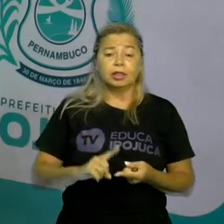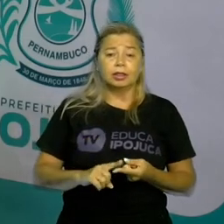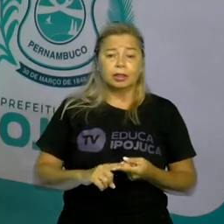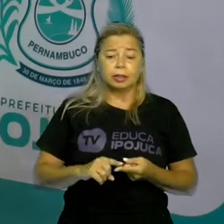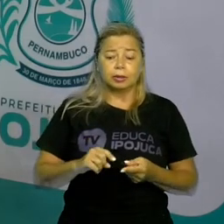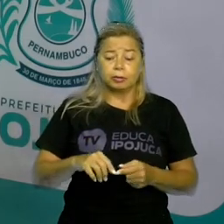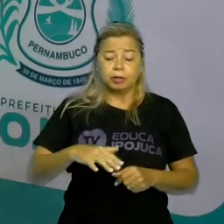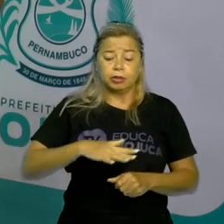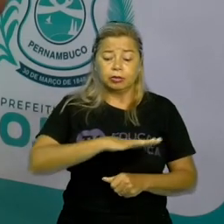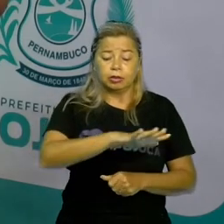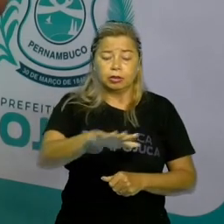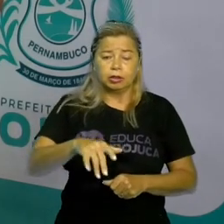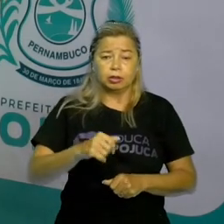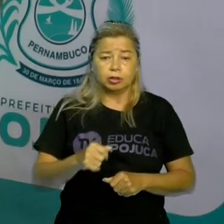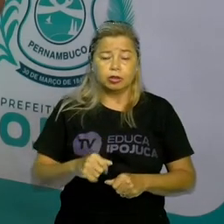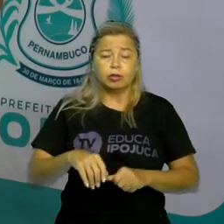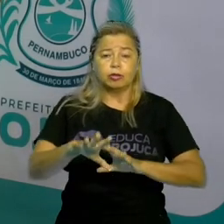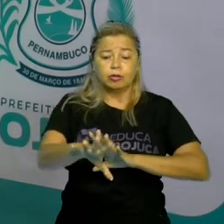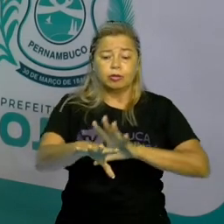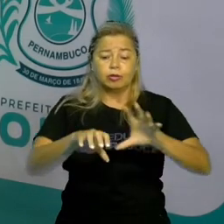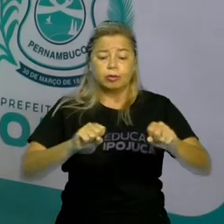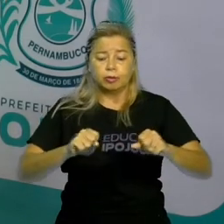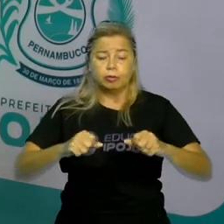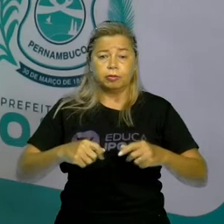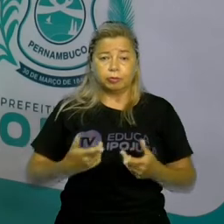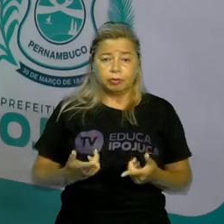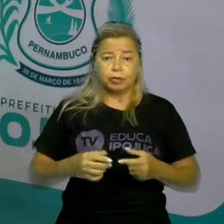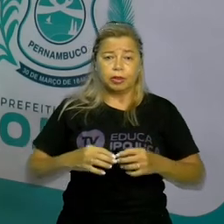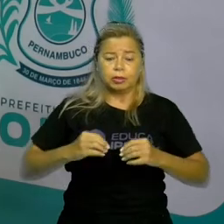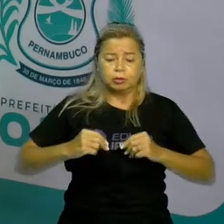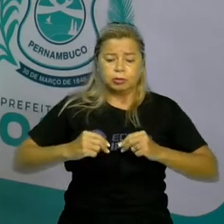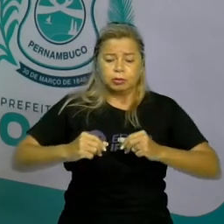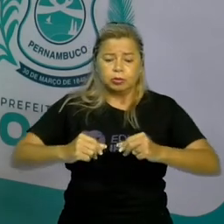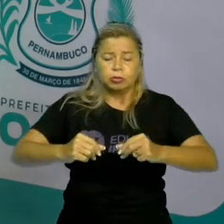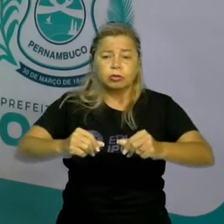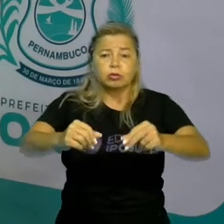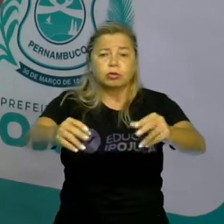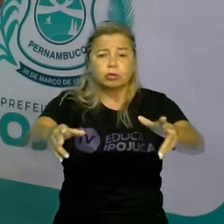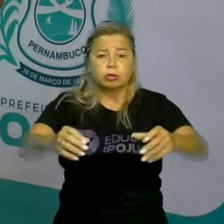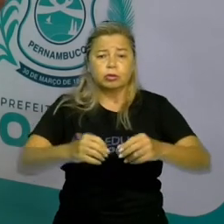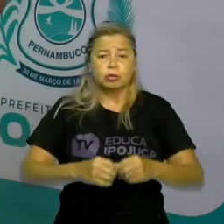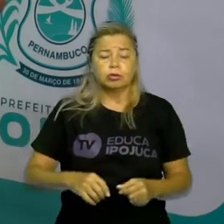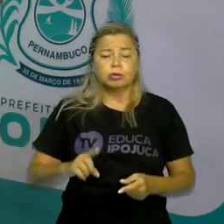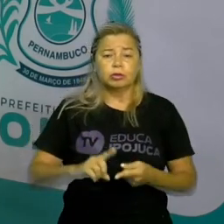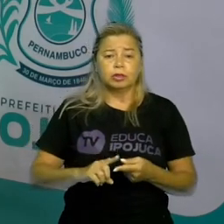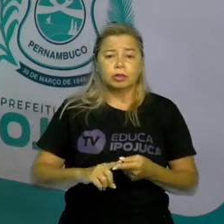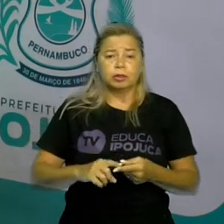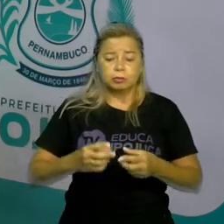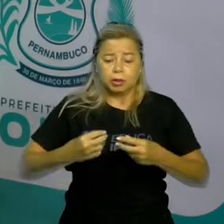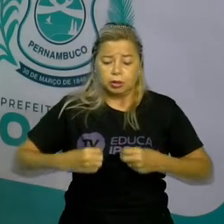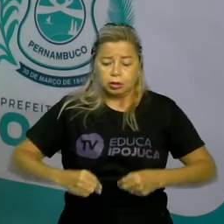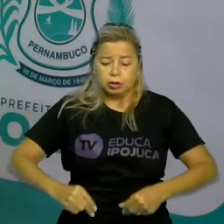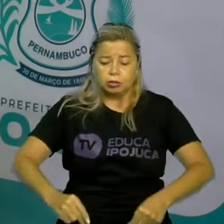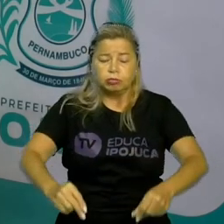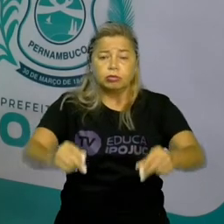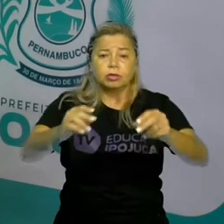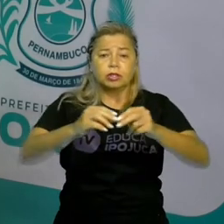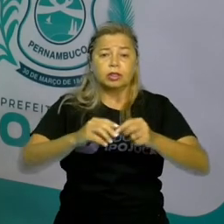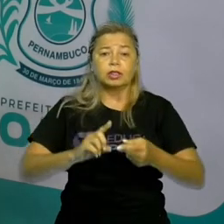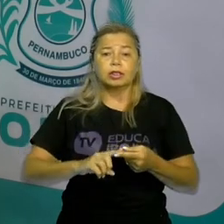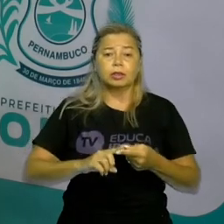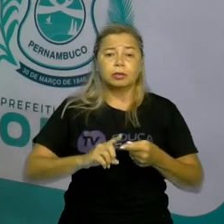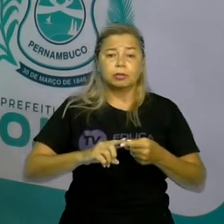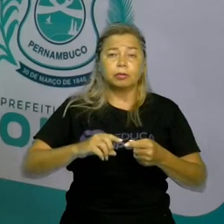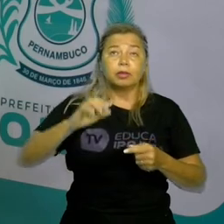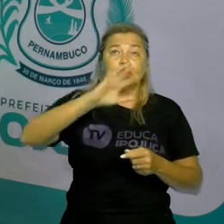pelo solo continental ou insular, que são suas ilhas, pelo subsolo, pelo espaço aéreo e pelo